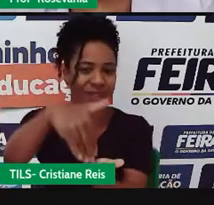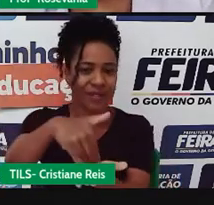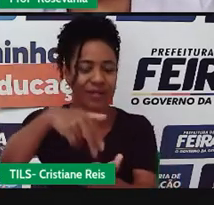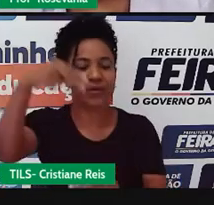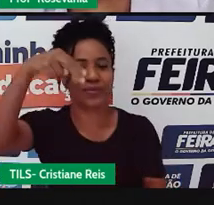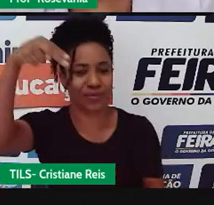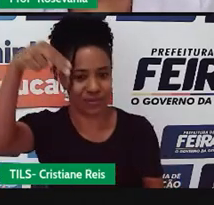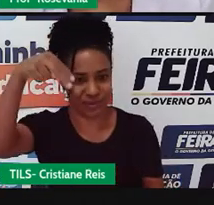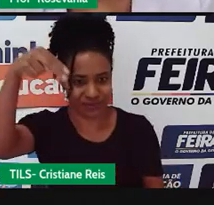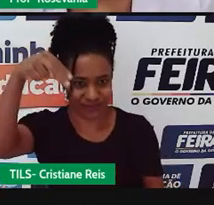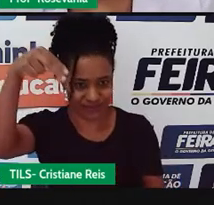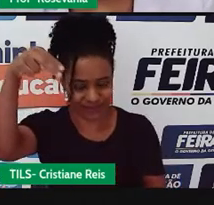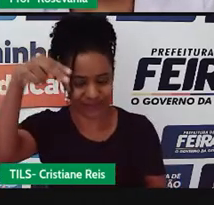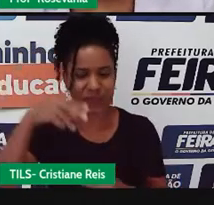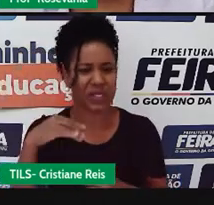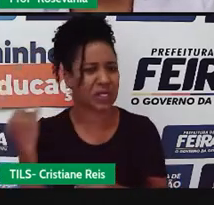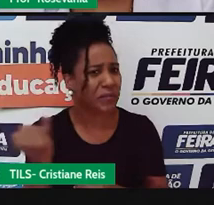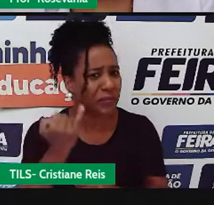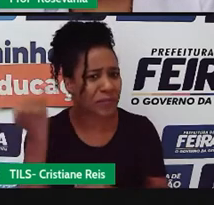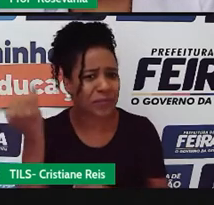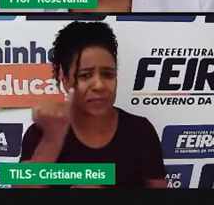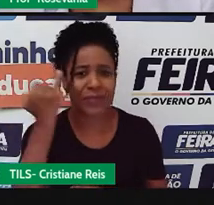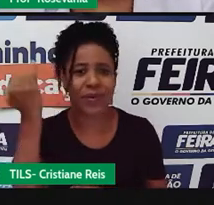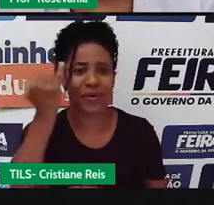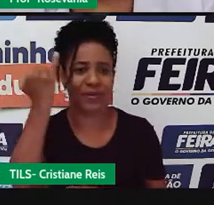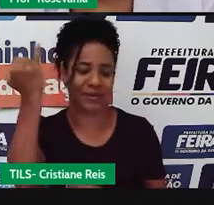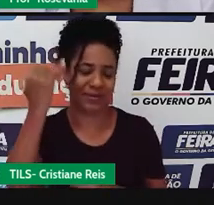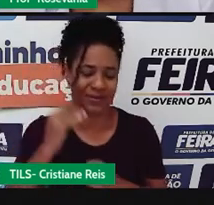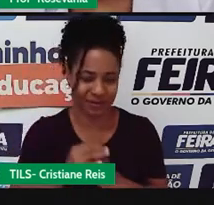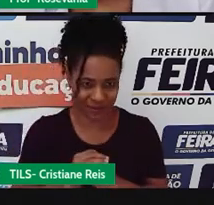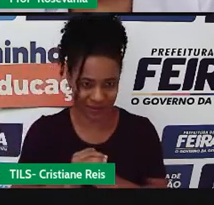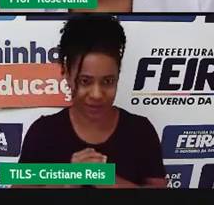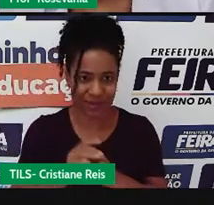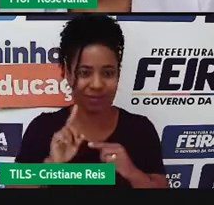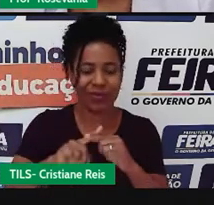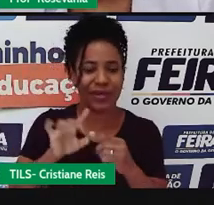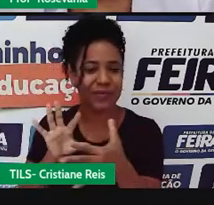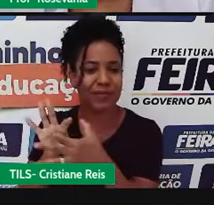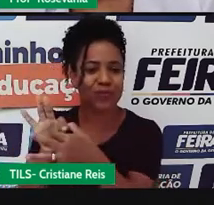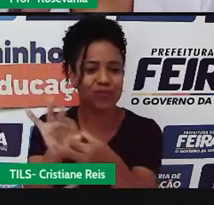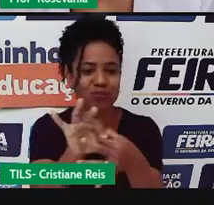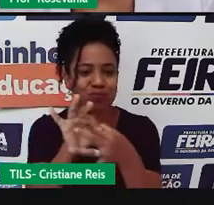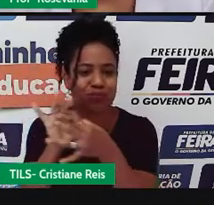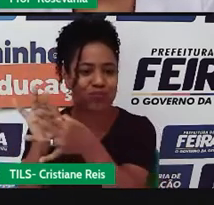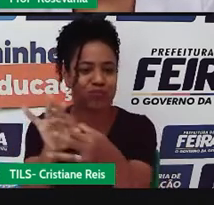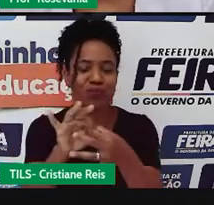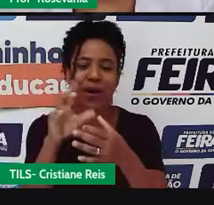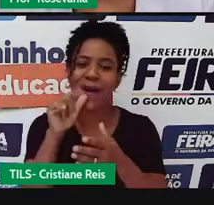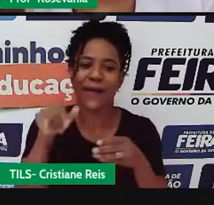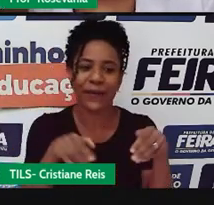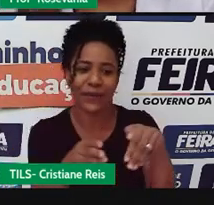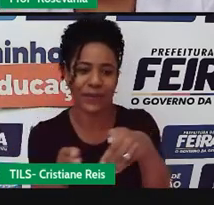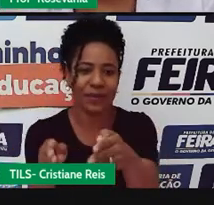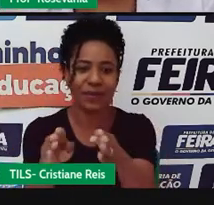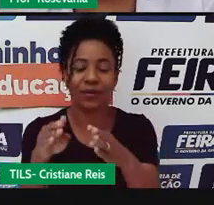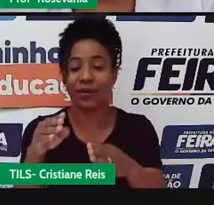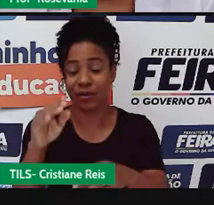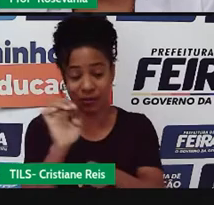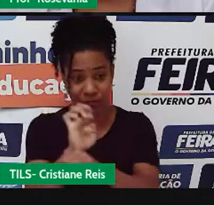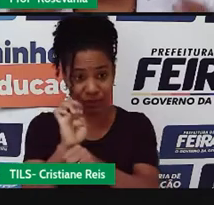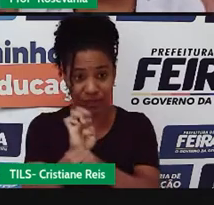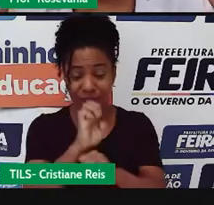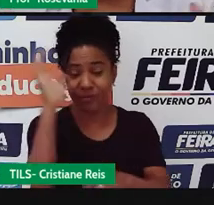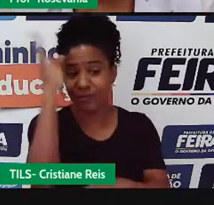fato, né, de ser já esse rio de integração, né, entre esses vários estados brasileiros. Ele abrange